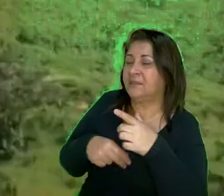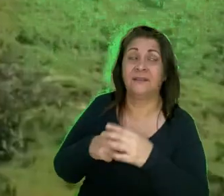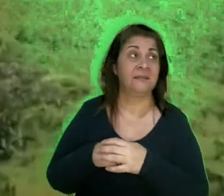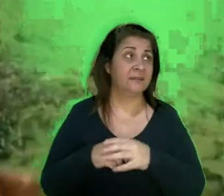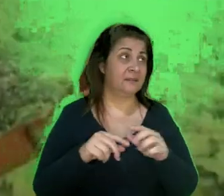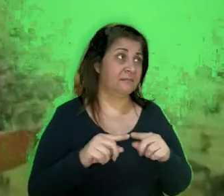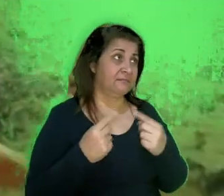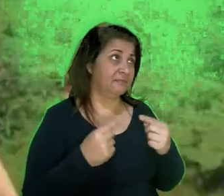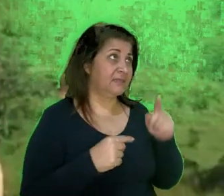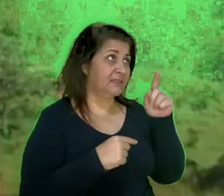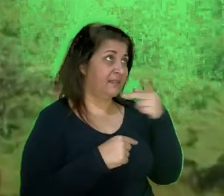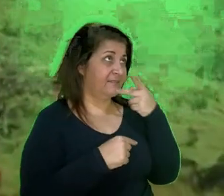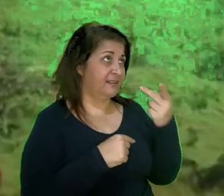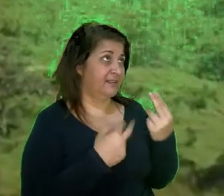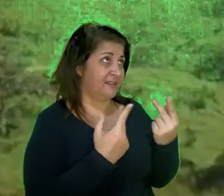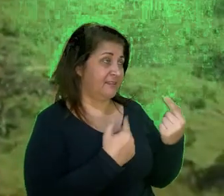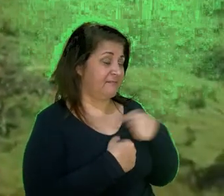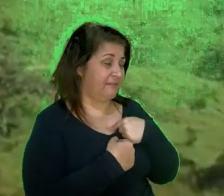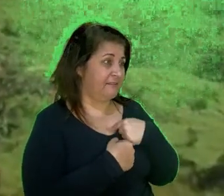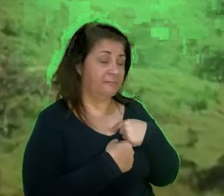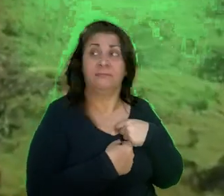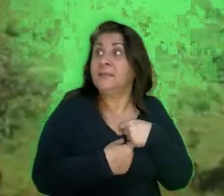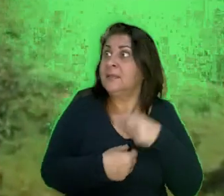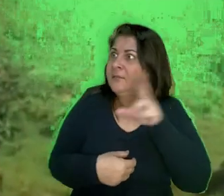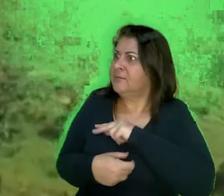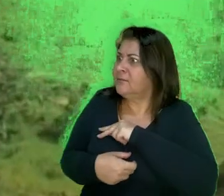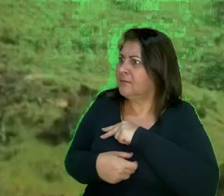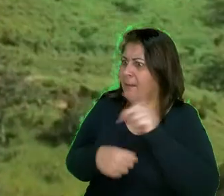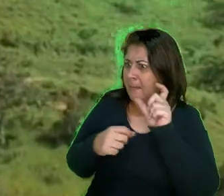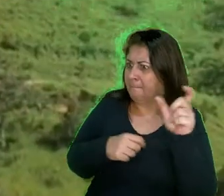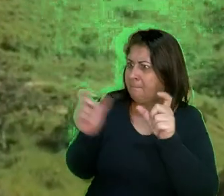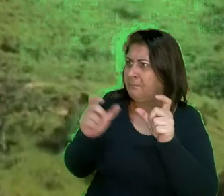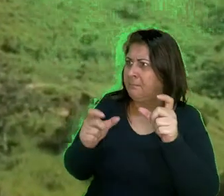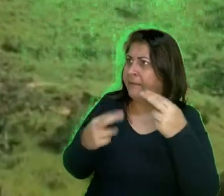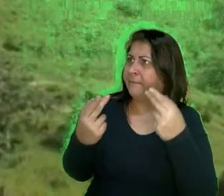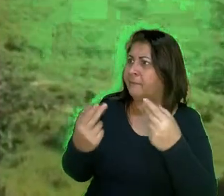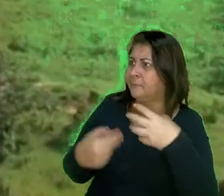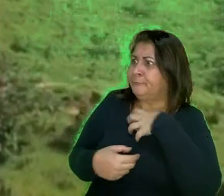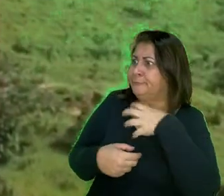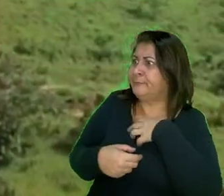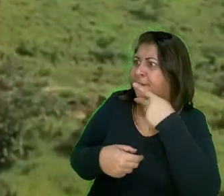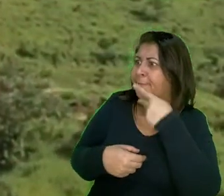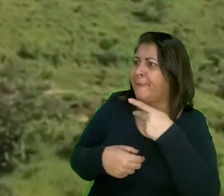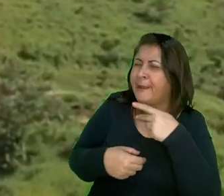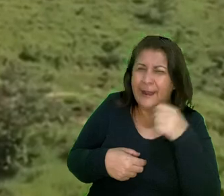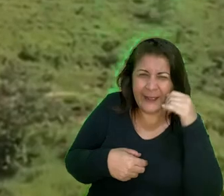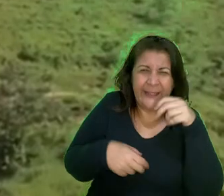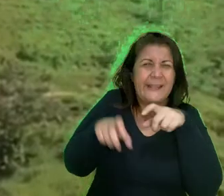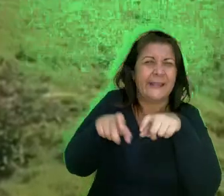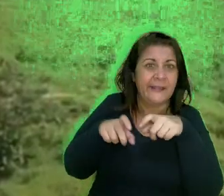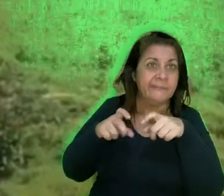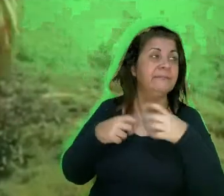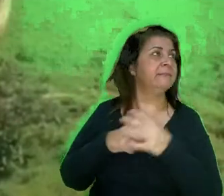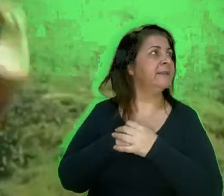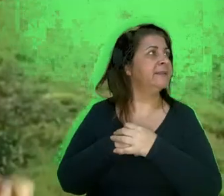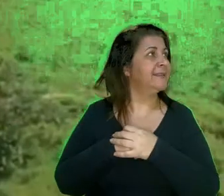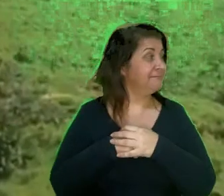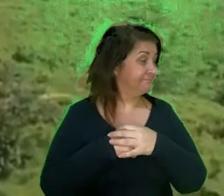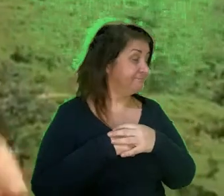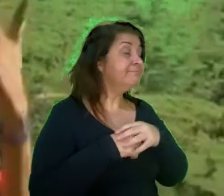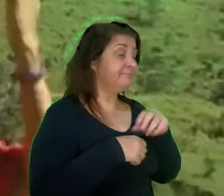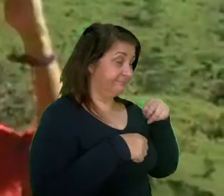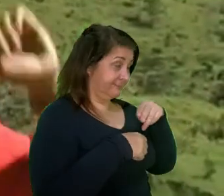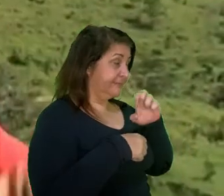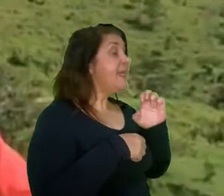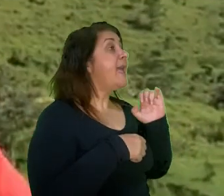caçador? Maiara, que você tá falando em Guarguel? Nossa, é mesmo O seu jeito de falar caipira é muito forte E não é?